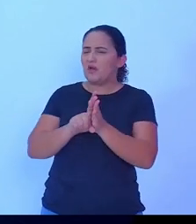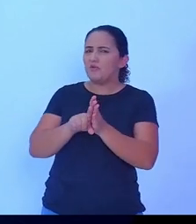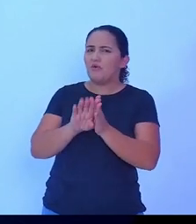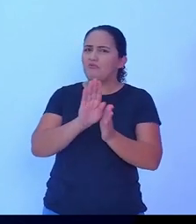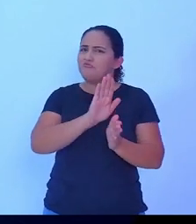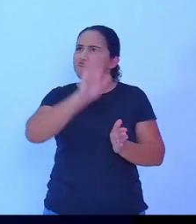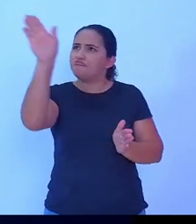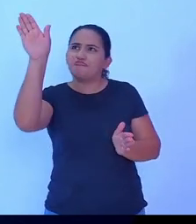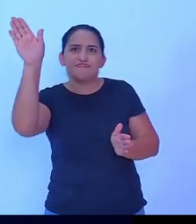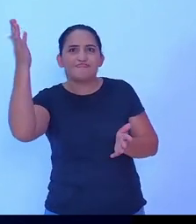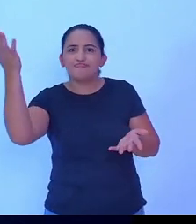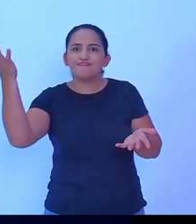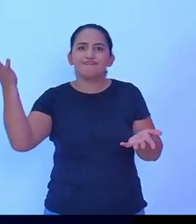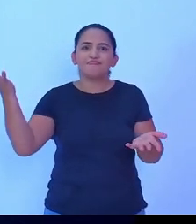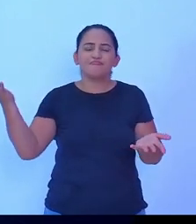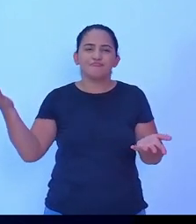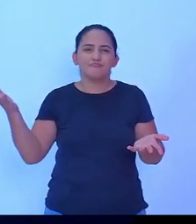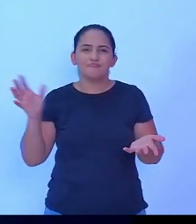que é o nosso regional.